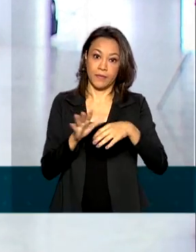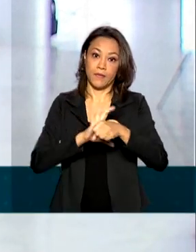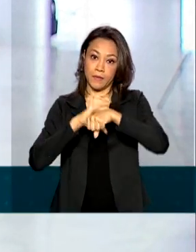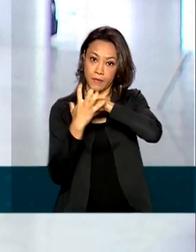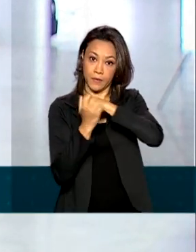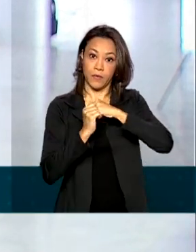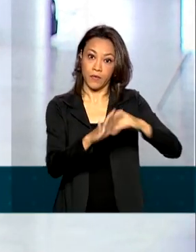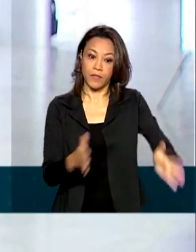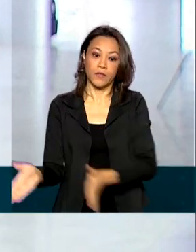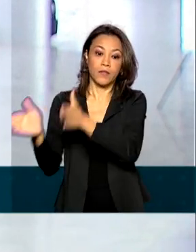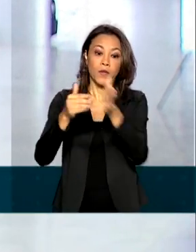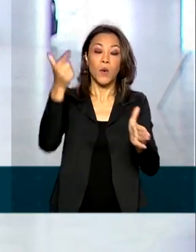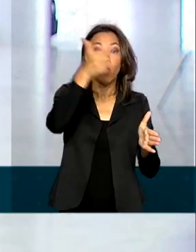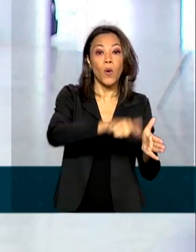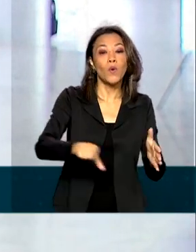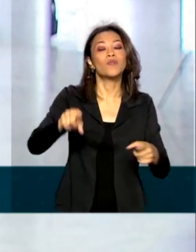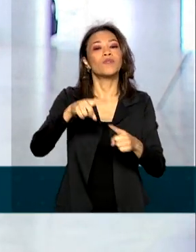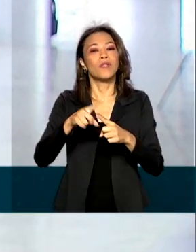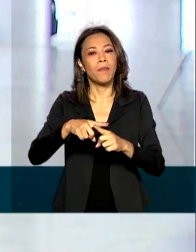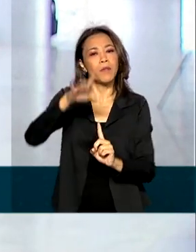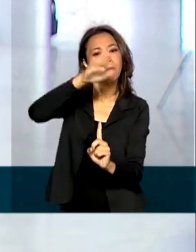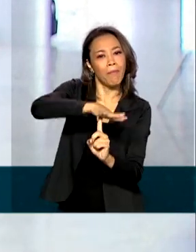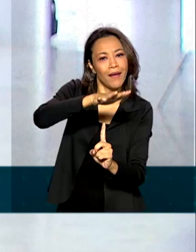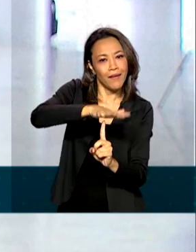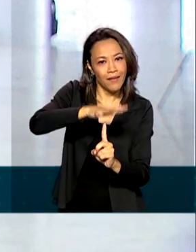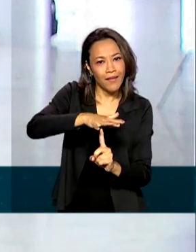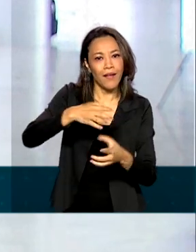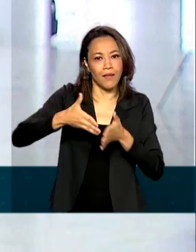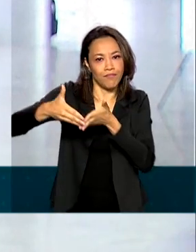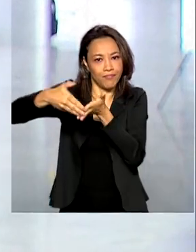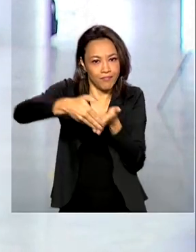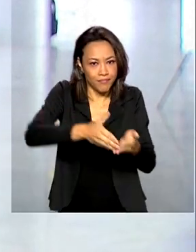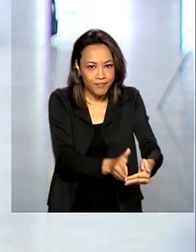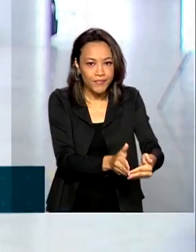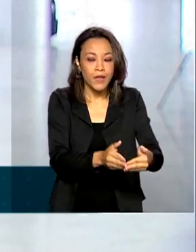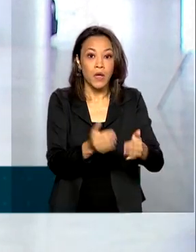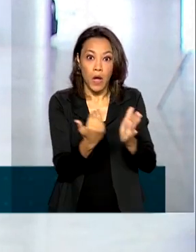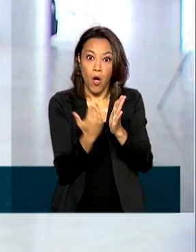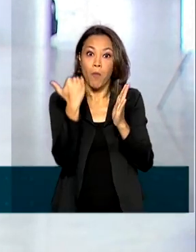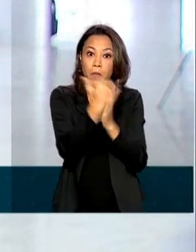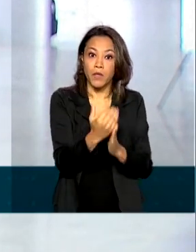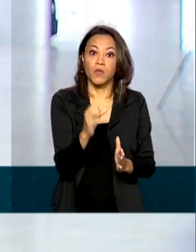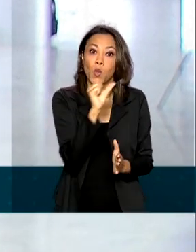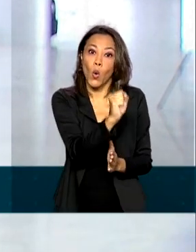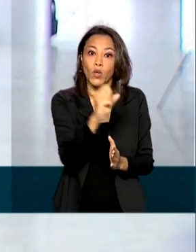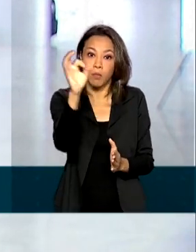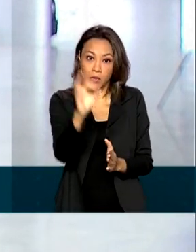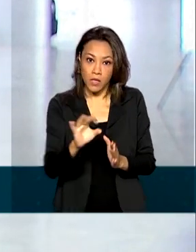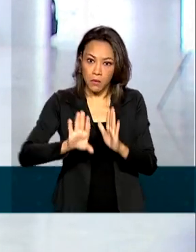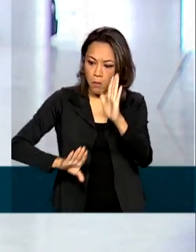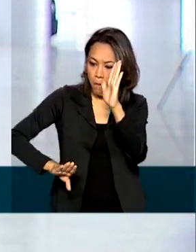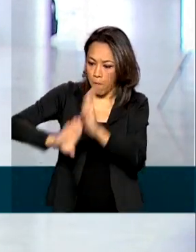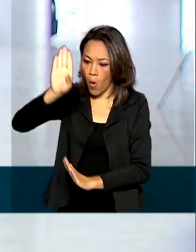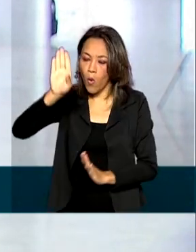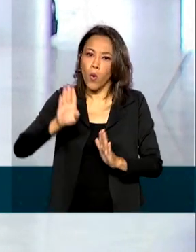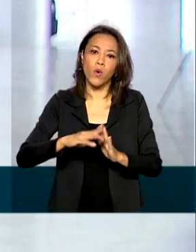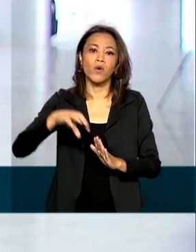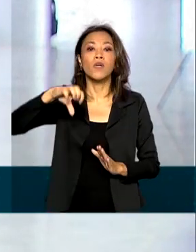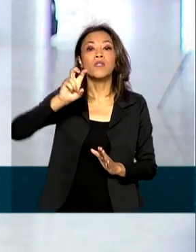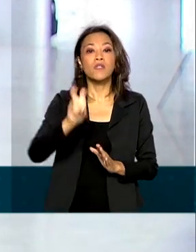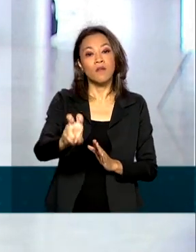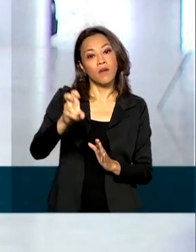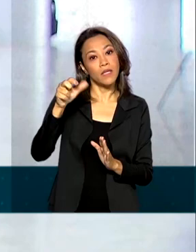de Paranaguá, no Paraná. O terminal teve crescimento de 8% e bateu o recorde de 57 milhões de